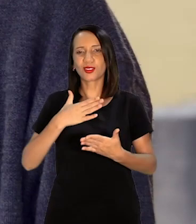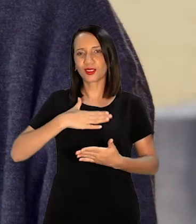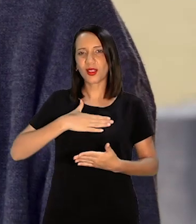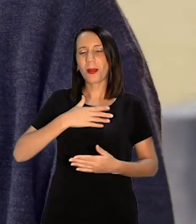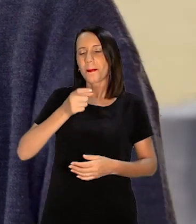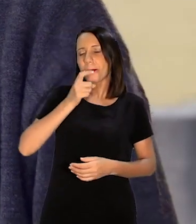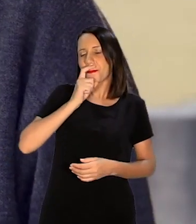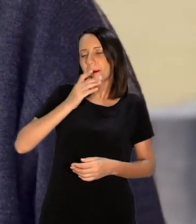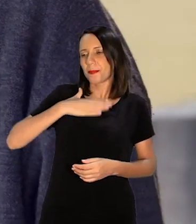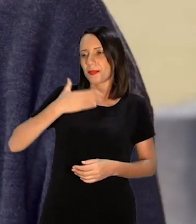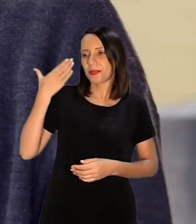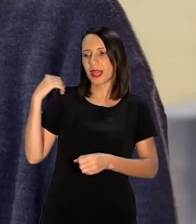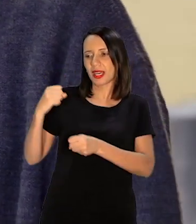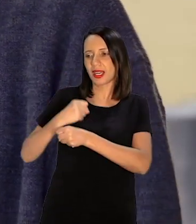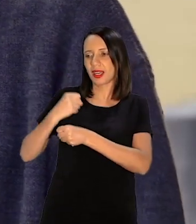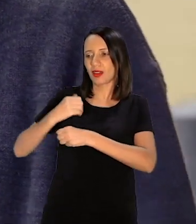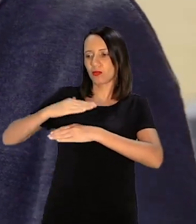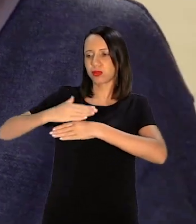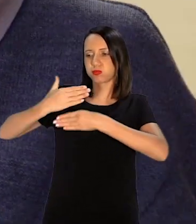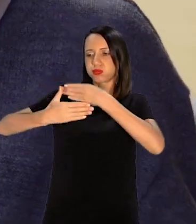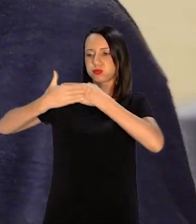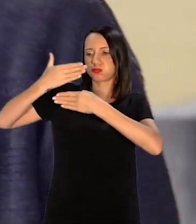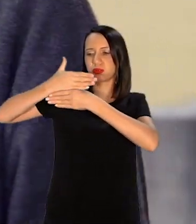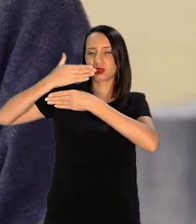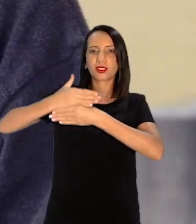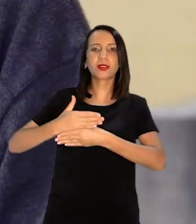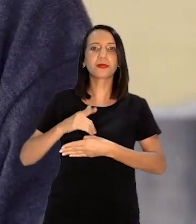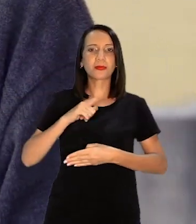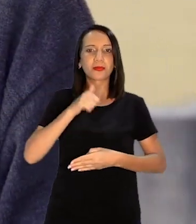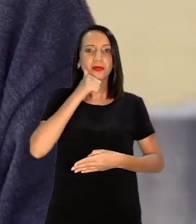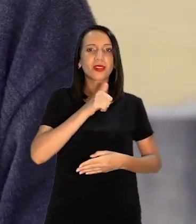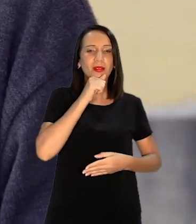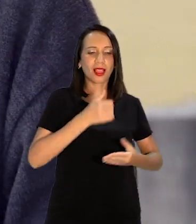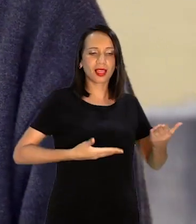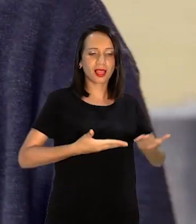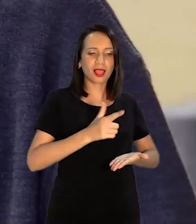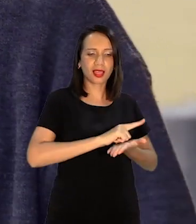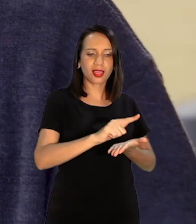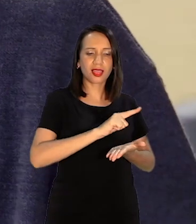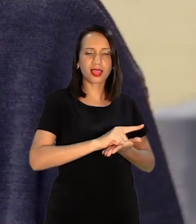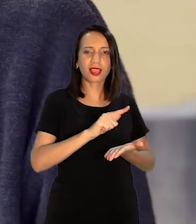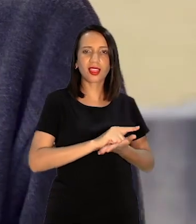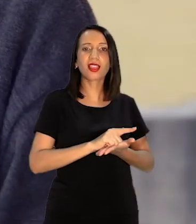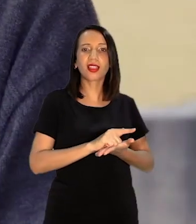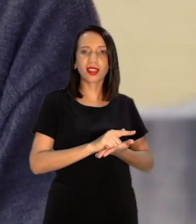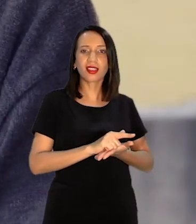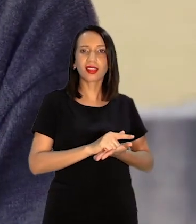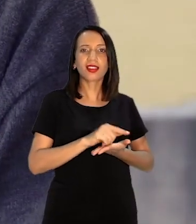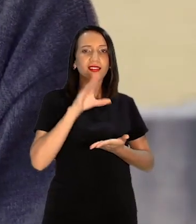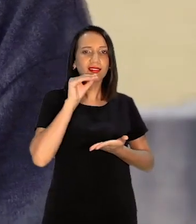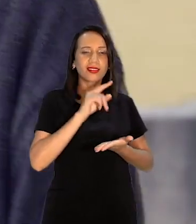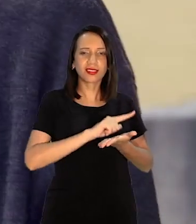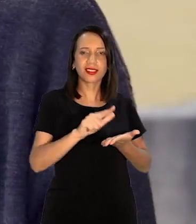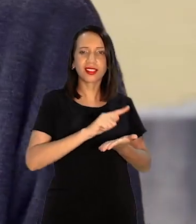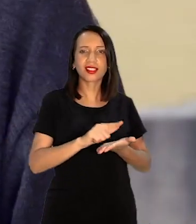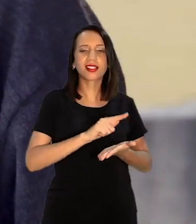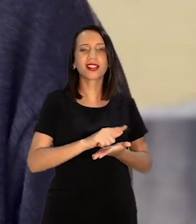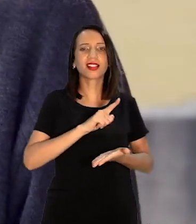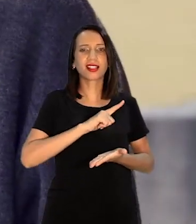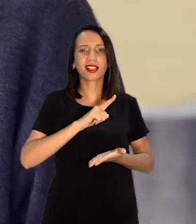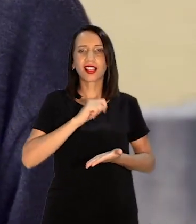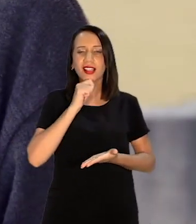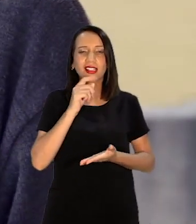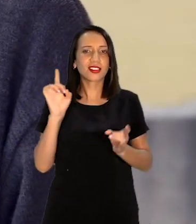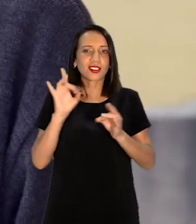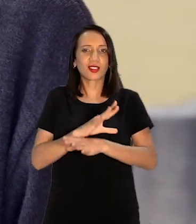pedreiro Atrás dele O morro da comunidade Era doméstica Nenhum dos dois Na época Não tinha terminado